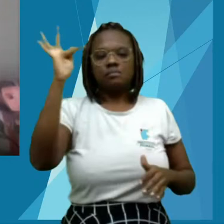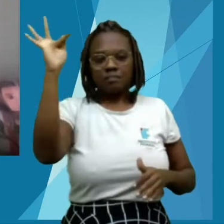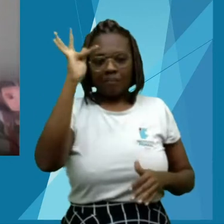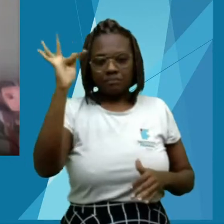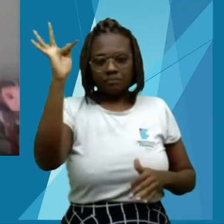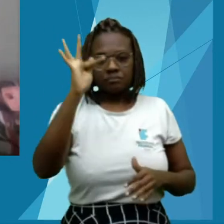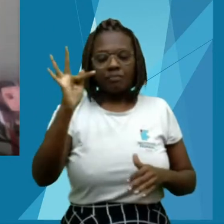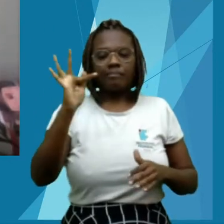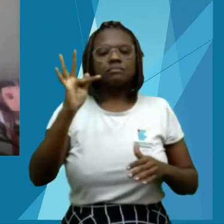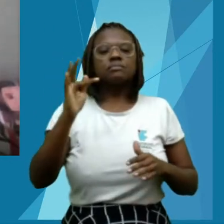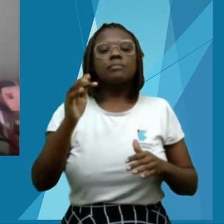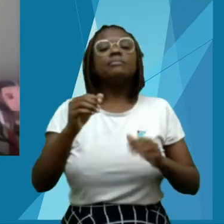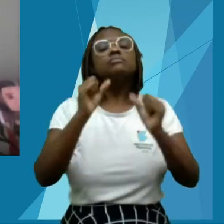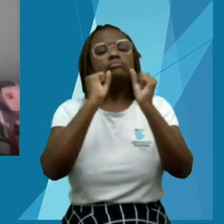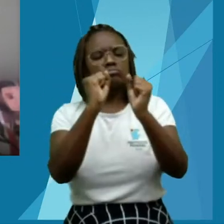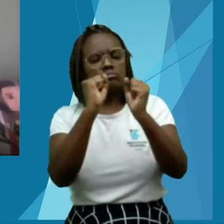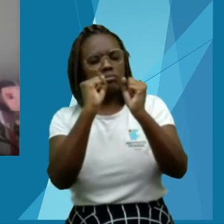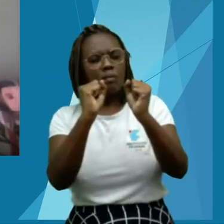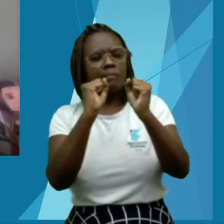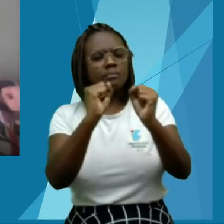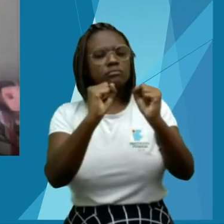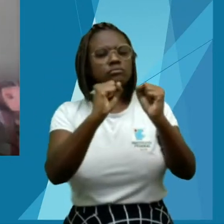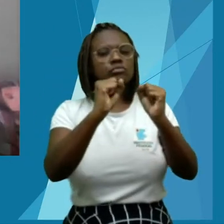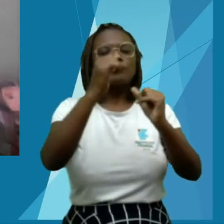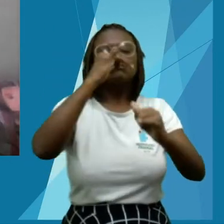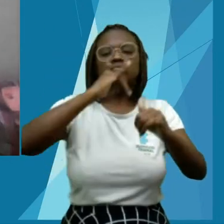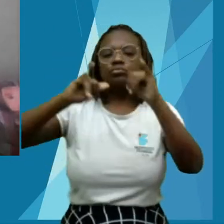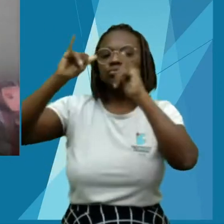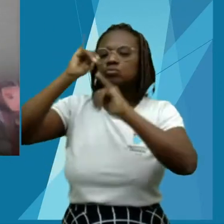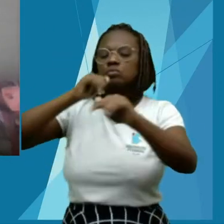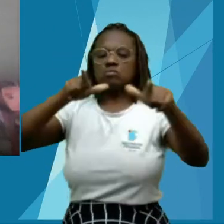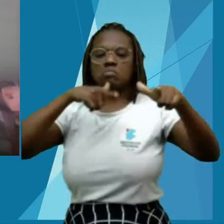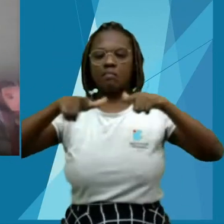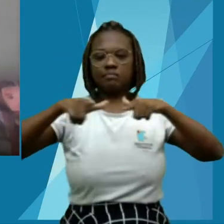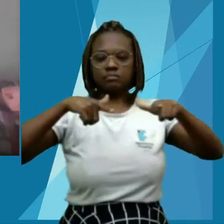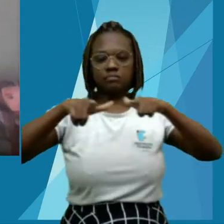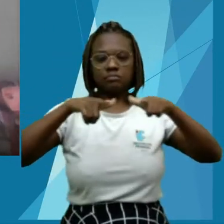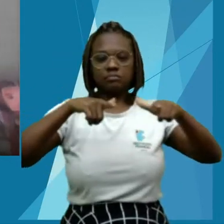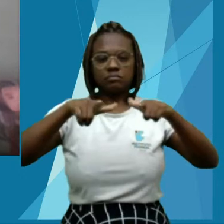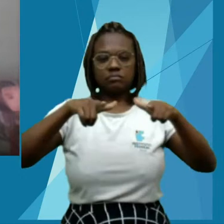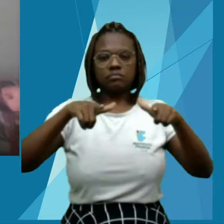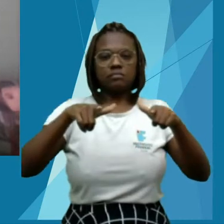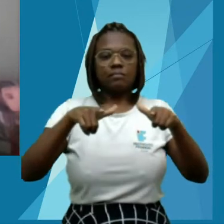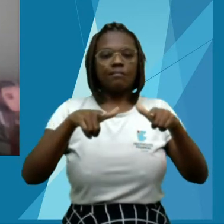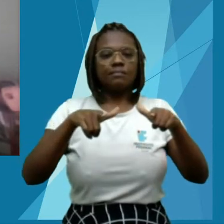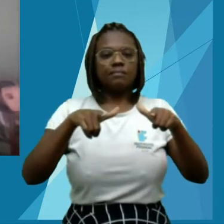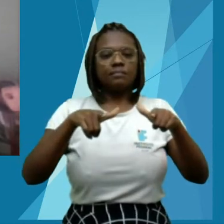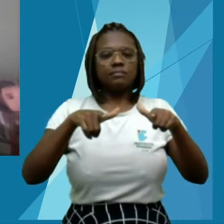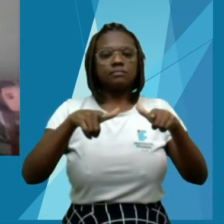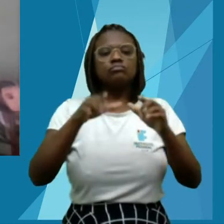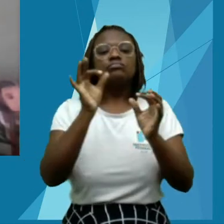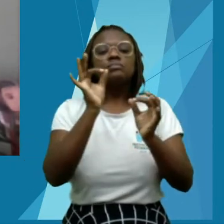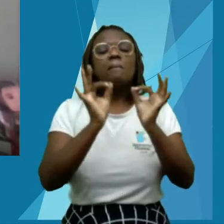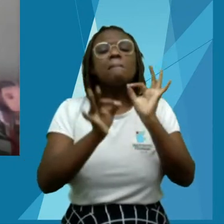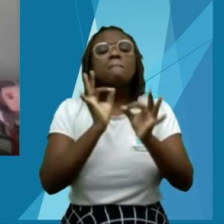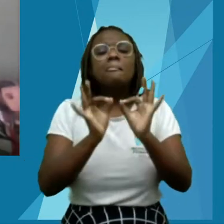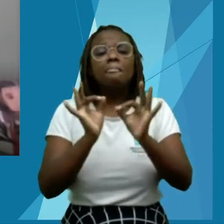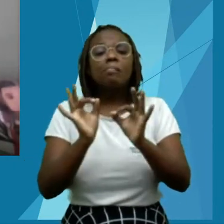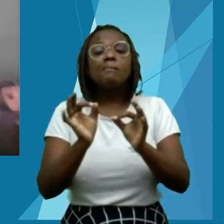Dessa maneira, nós poderemos estar divulgando o trabalho do trabalho que é feito aqui,